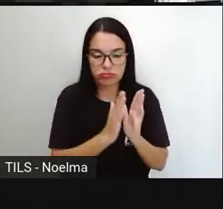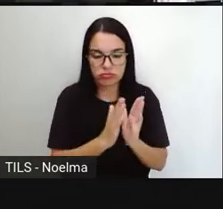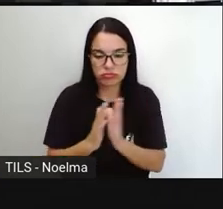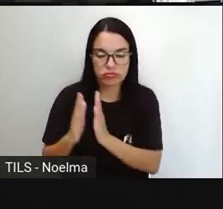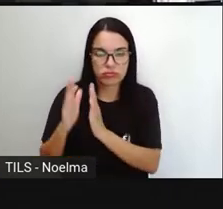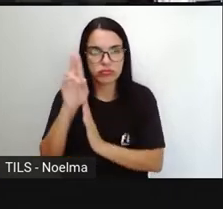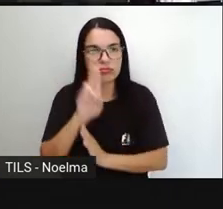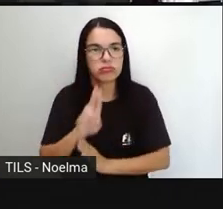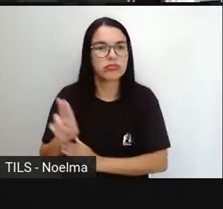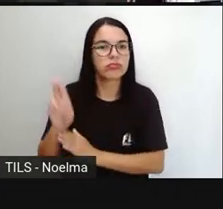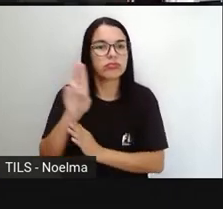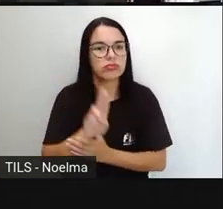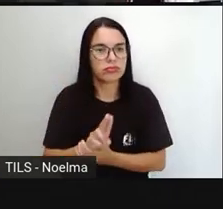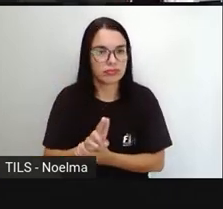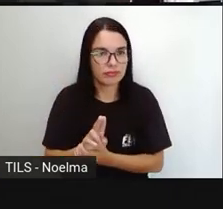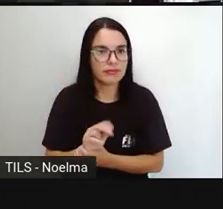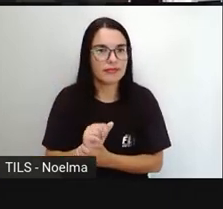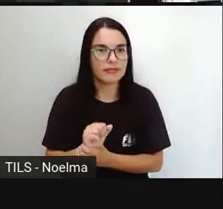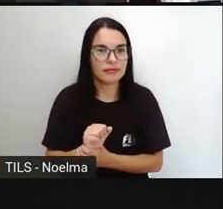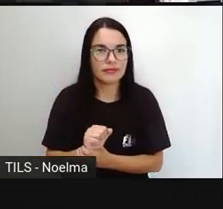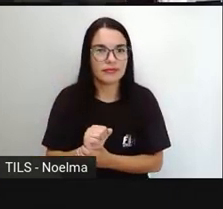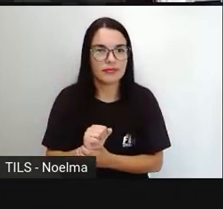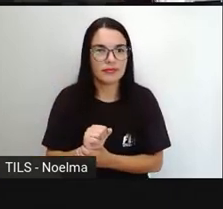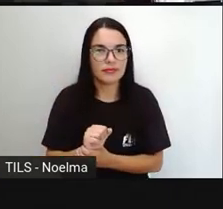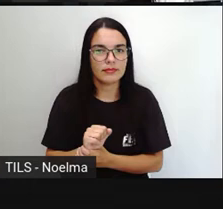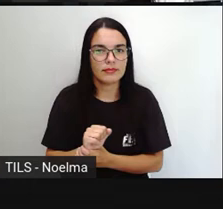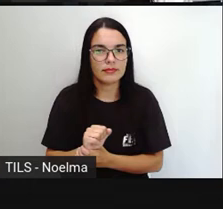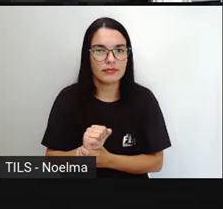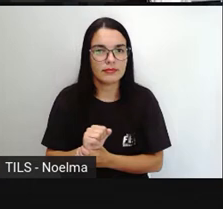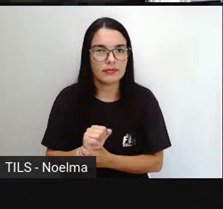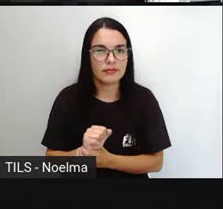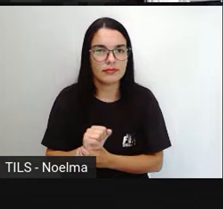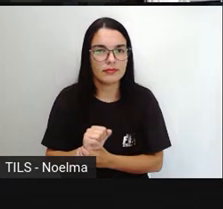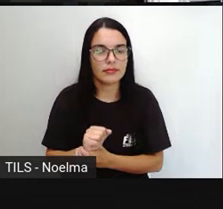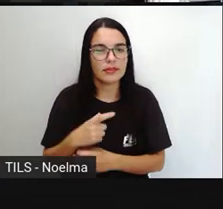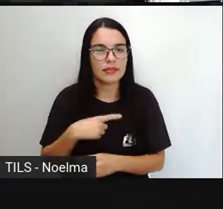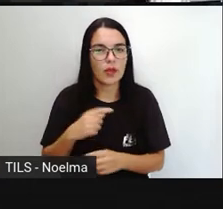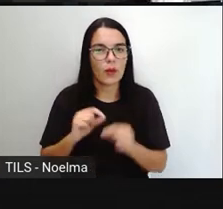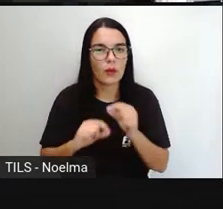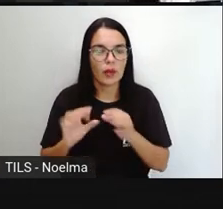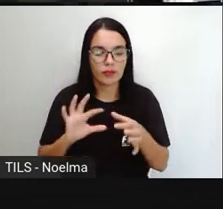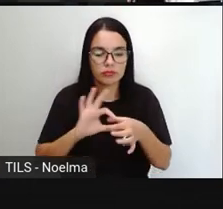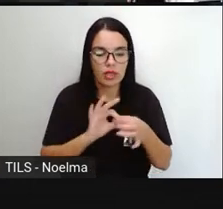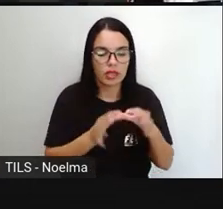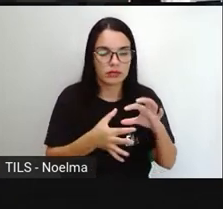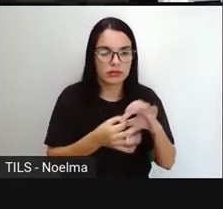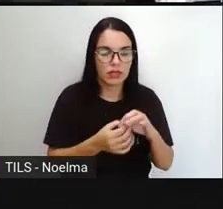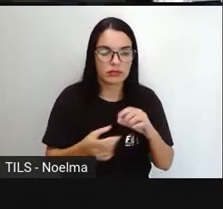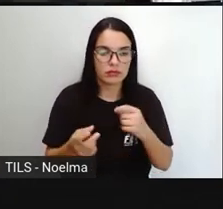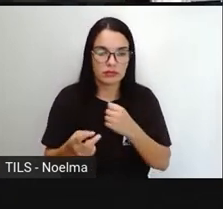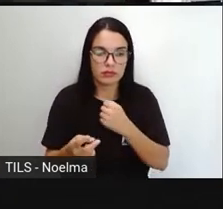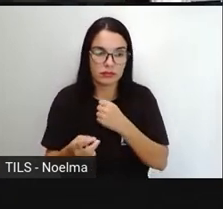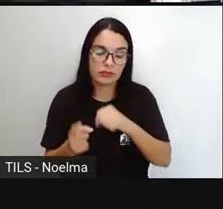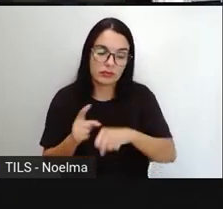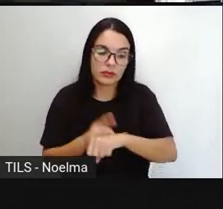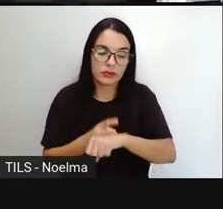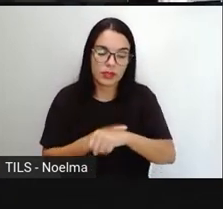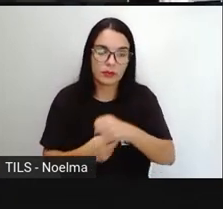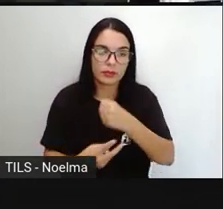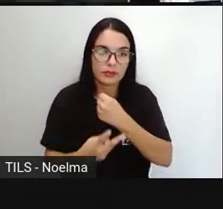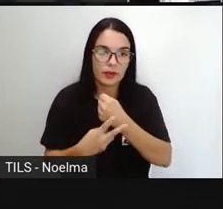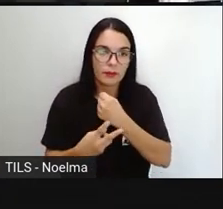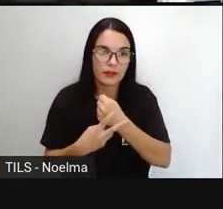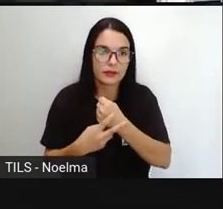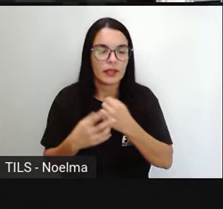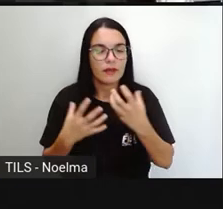terminações, elas estão relacionadas com os tempos verbais. E quando a gente fala em estrutura verbal, a gente